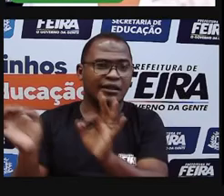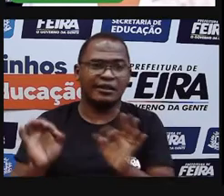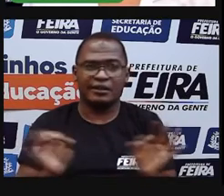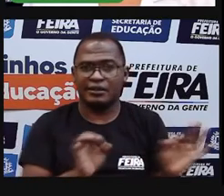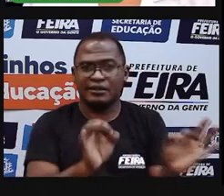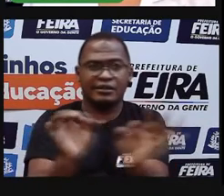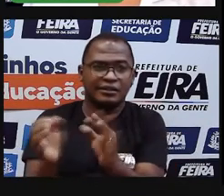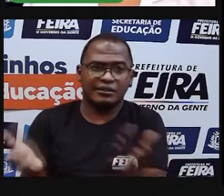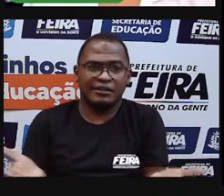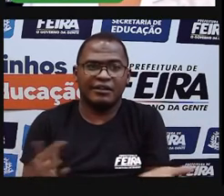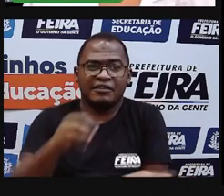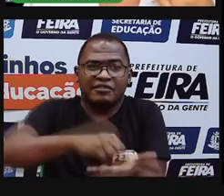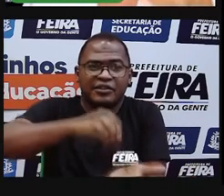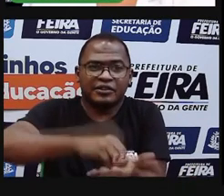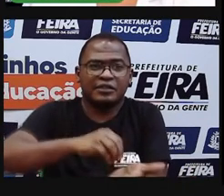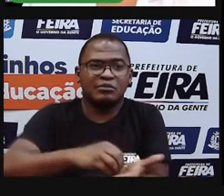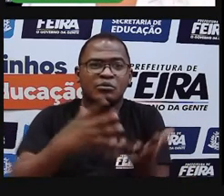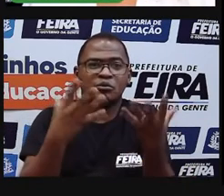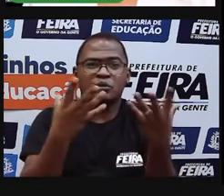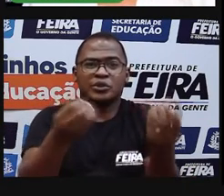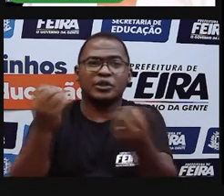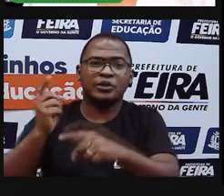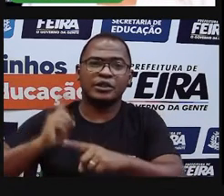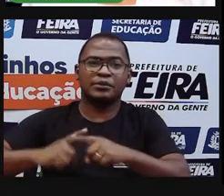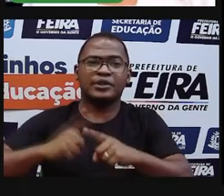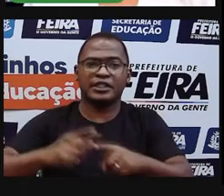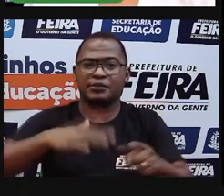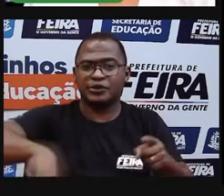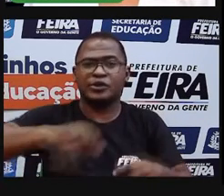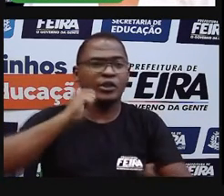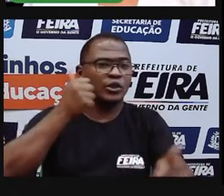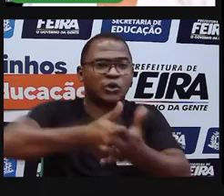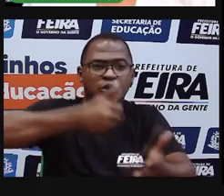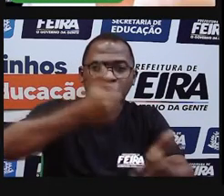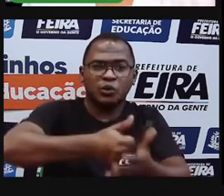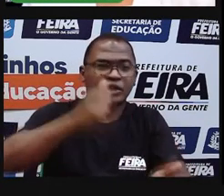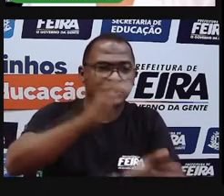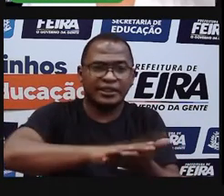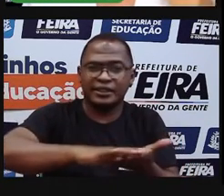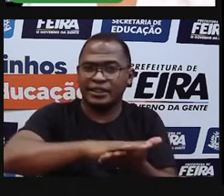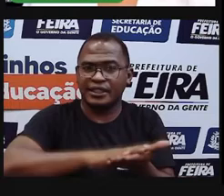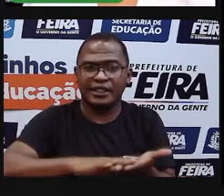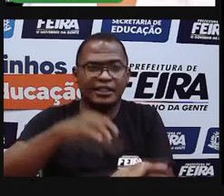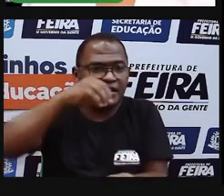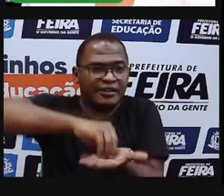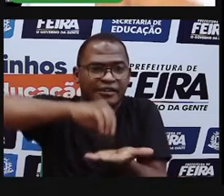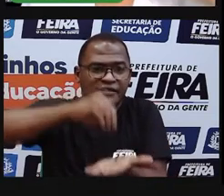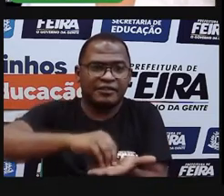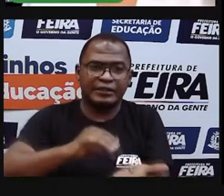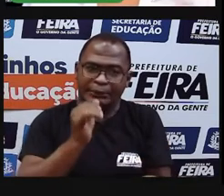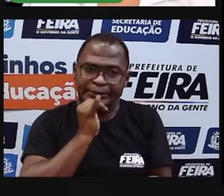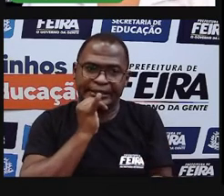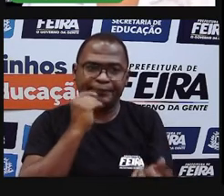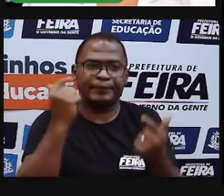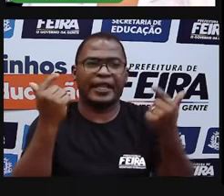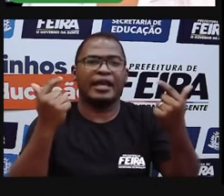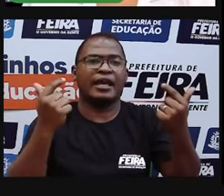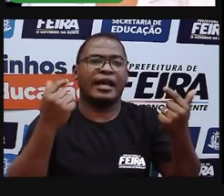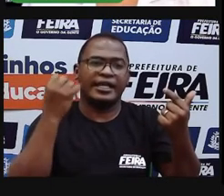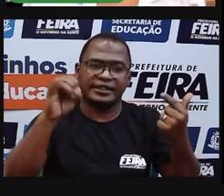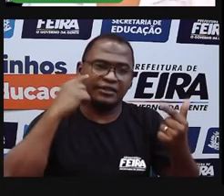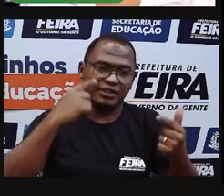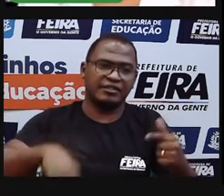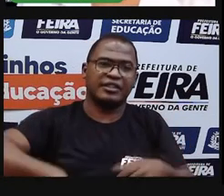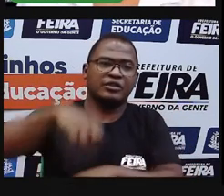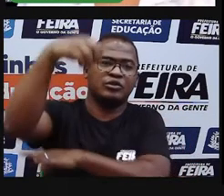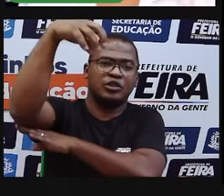E, às vezes, fica faltando muita coisa, porque a gente também não luta pelos direitos que nós temos. Então, a gente vê uma luz apagada, deixando aquela rua escura e